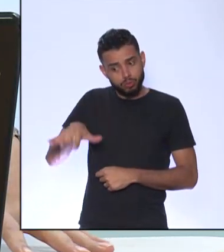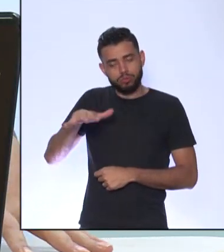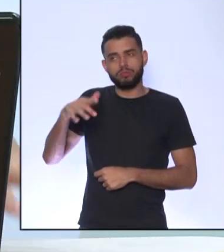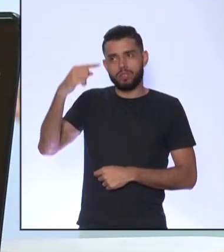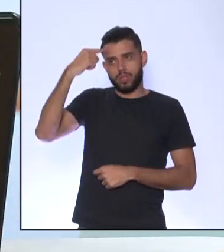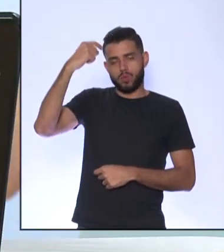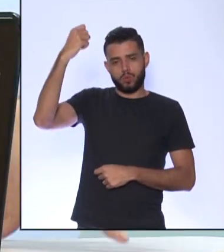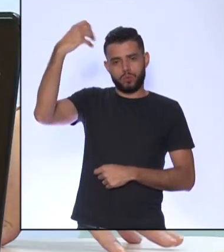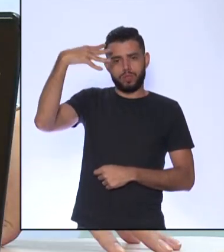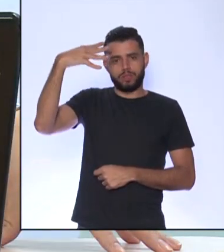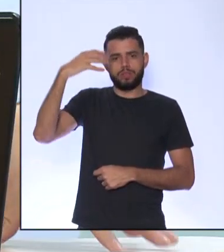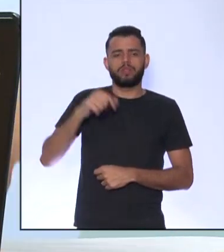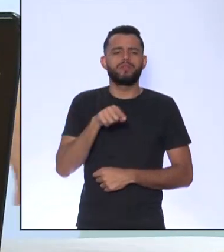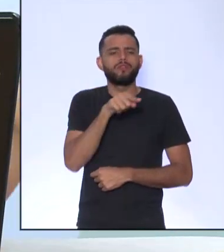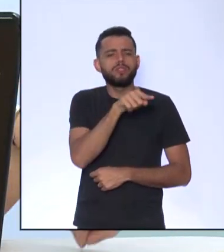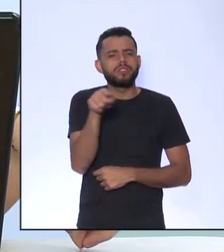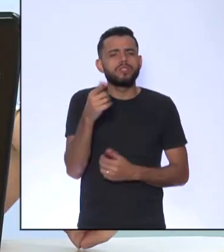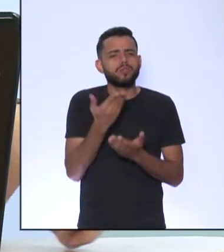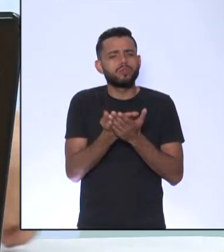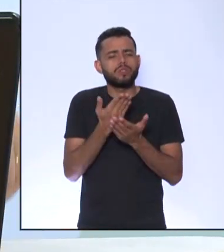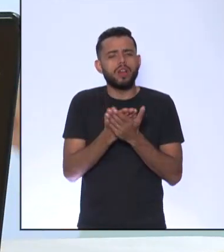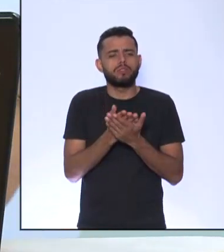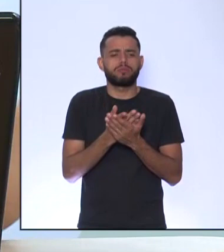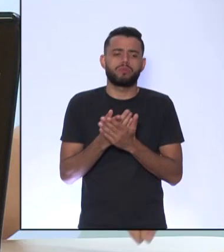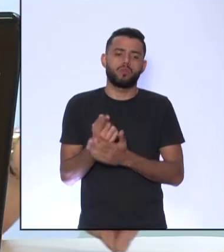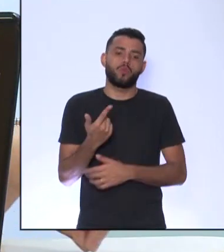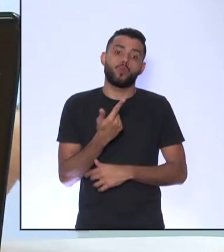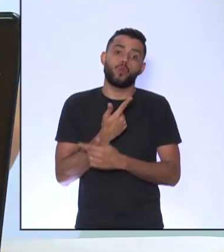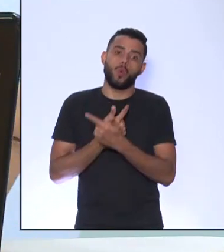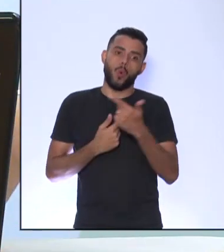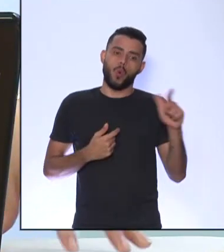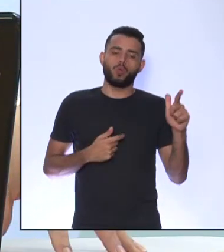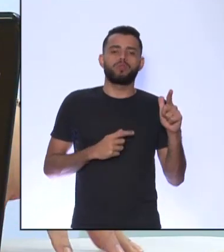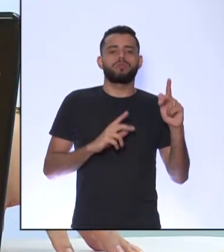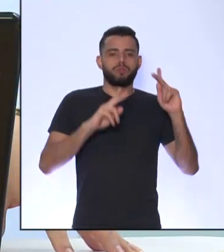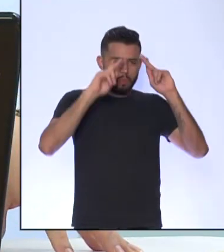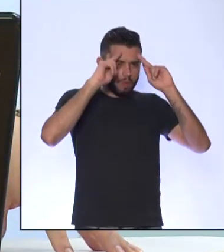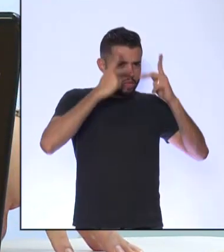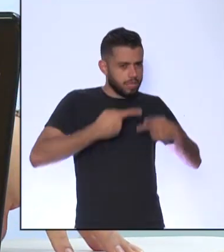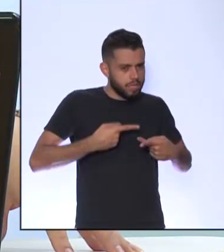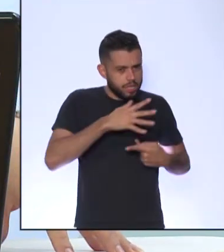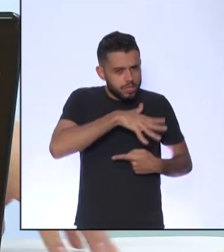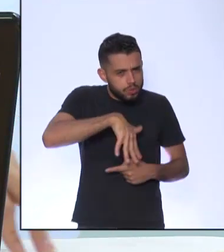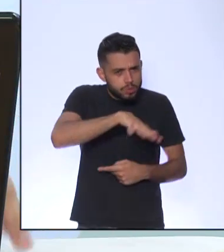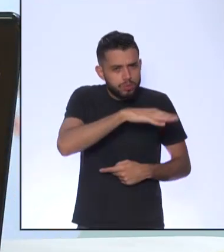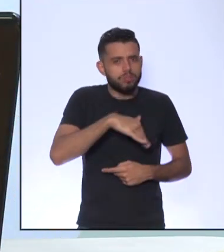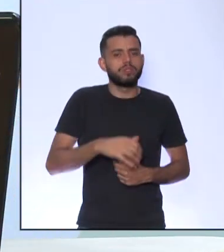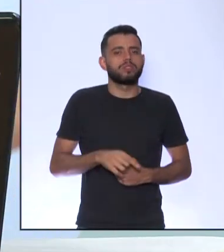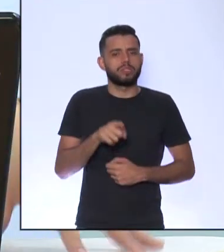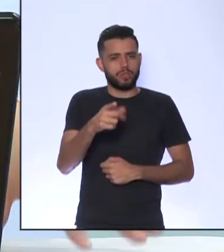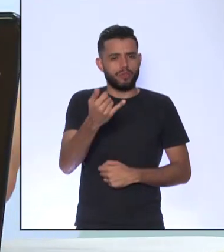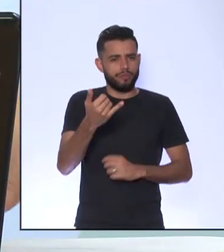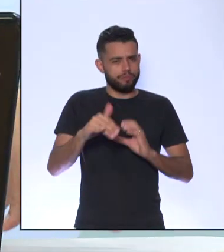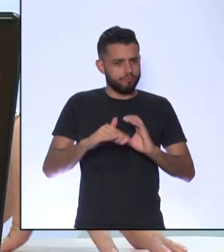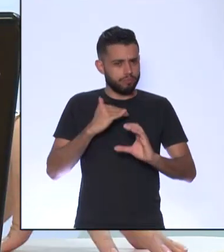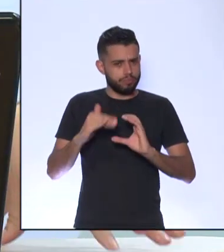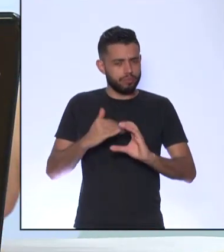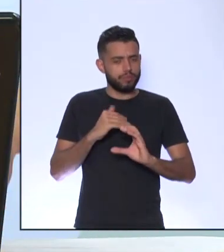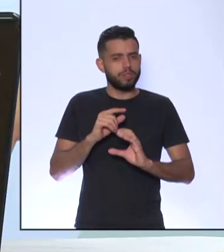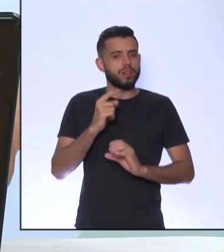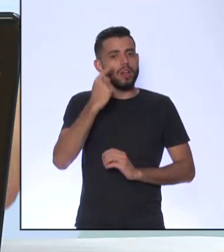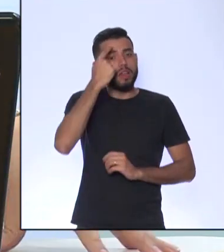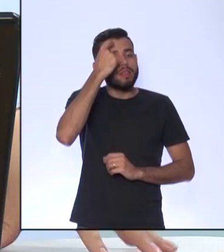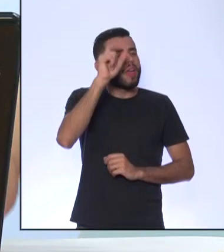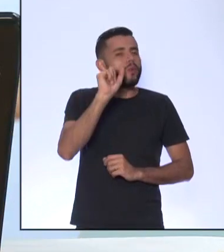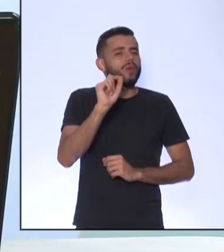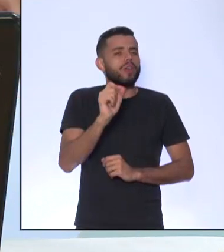As ideias Que vem do Da Vinci Que vocês estão Lembrando aí no chat É a ideia